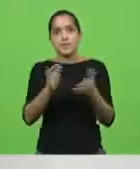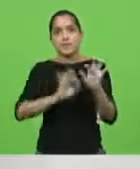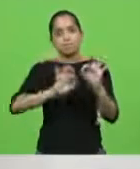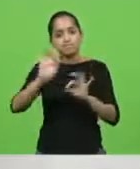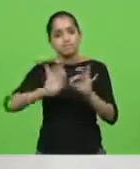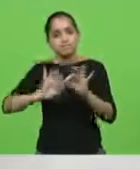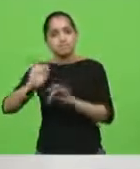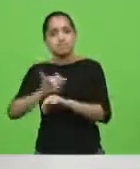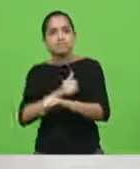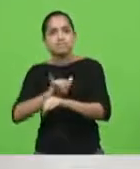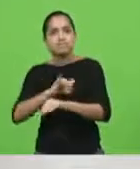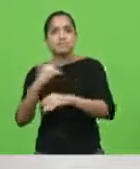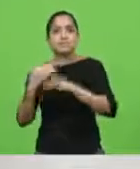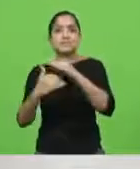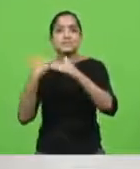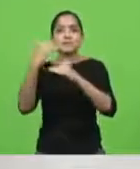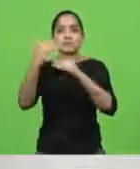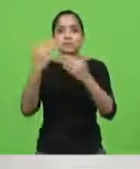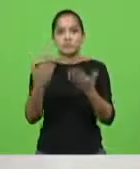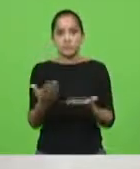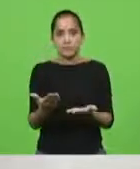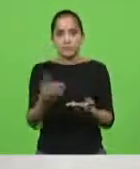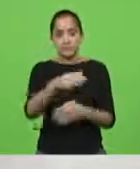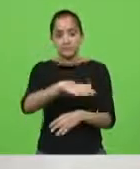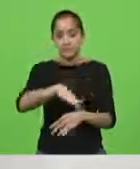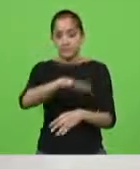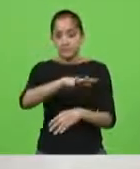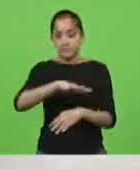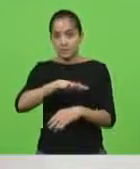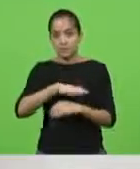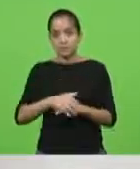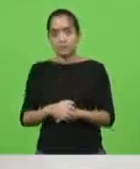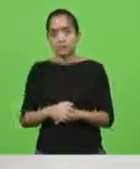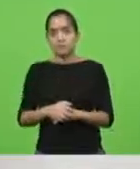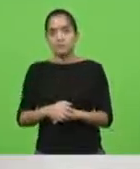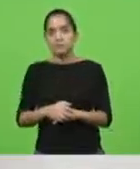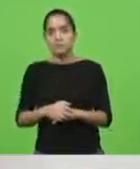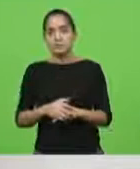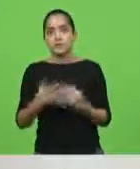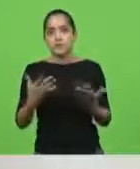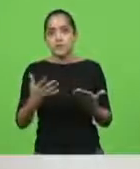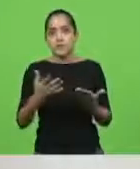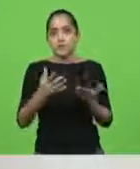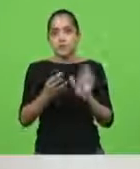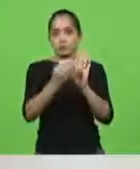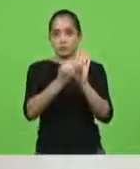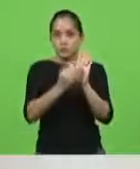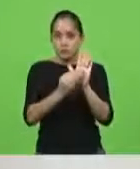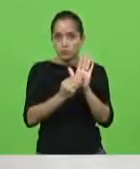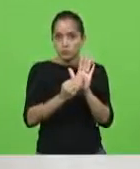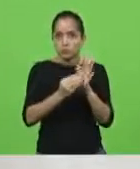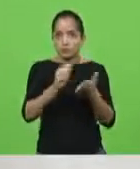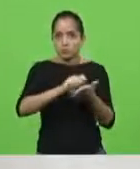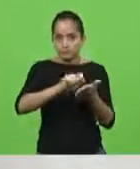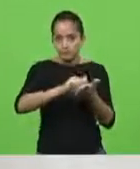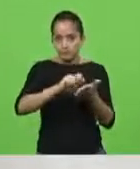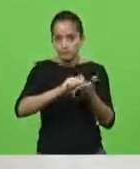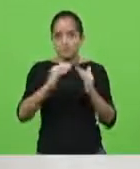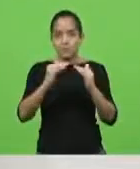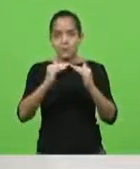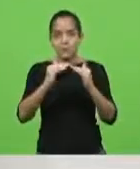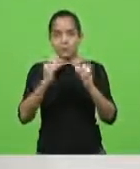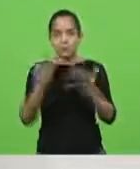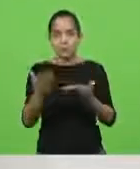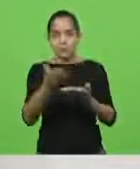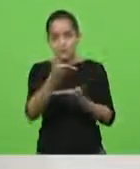gerar também desenvolvimento para a região. Eu subscrevi o pedido, mas também compartilho com os